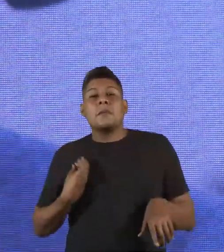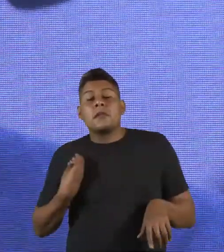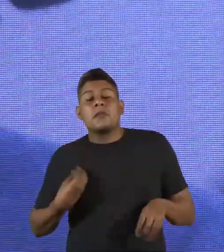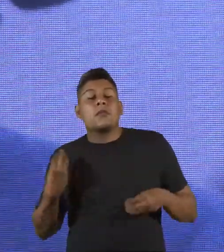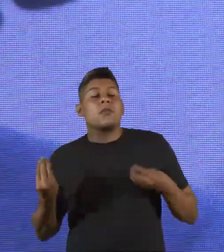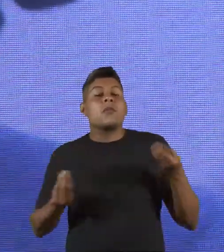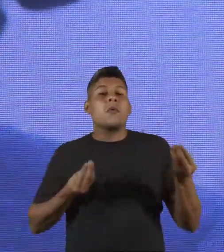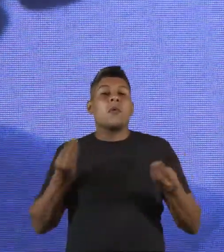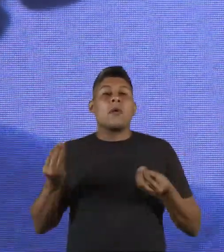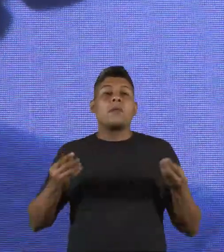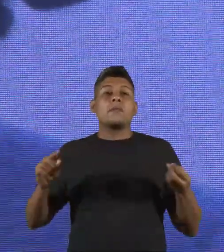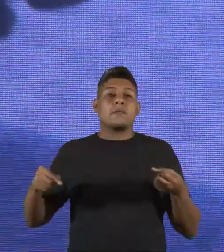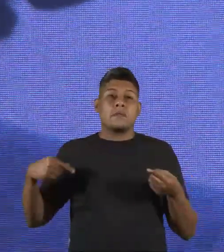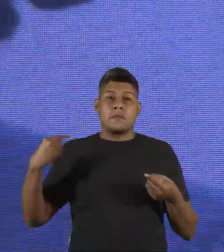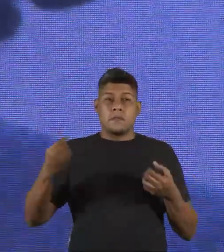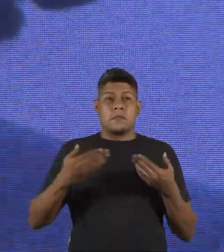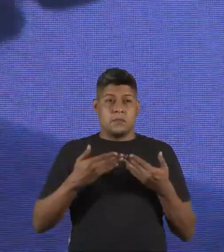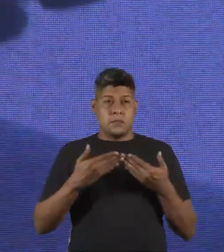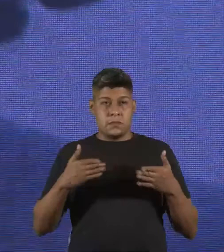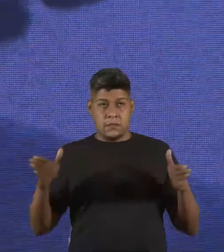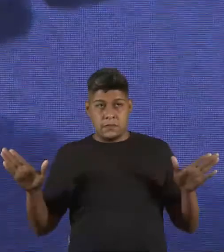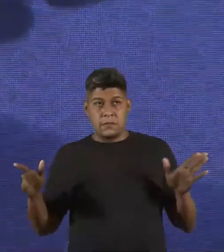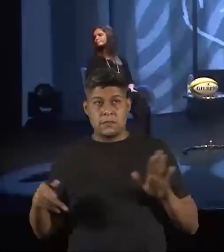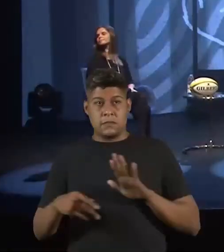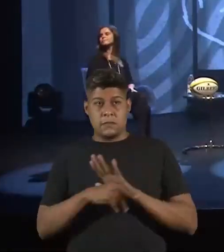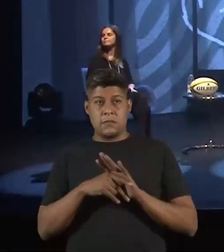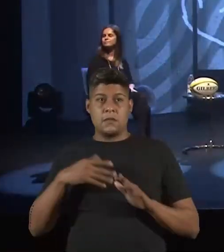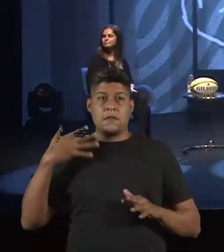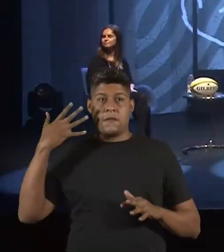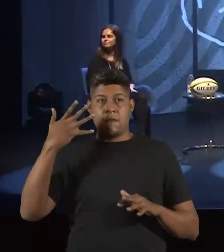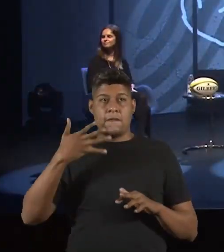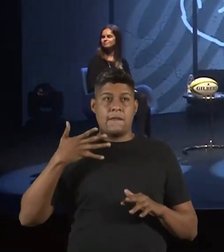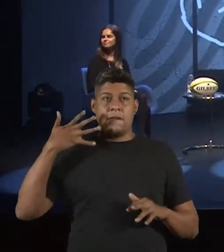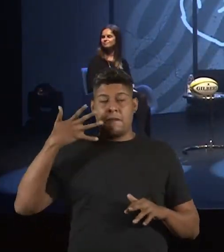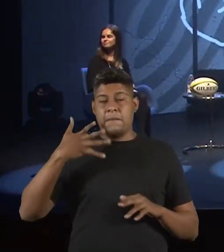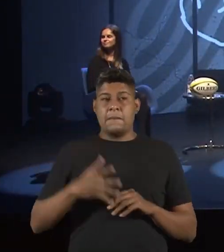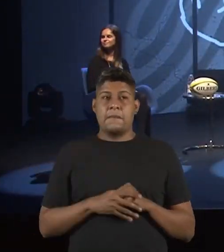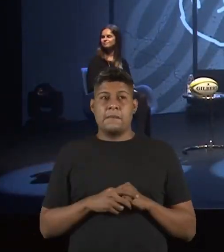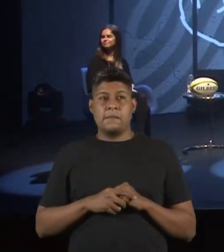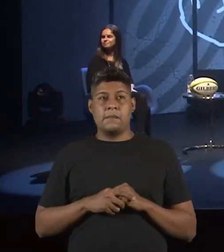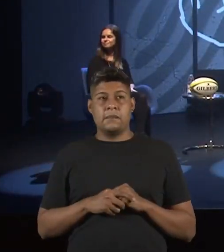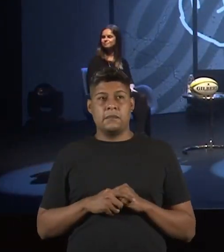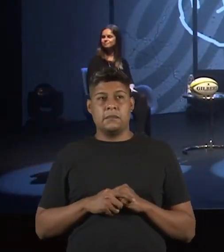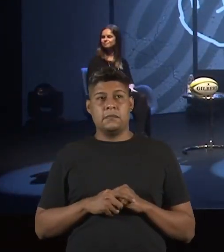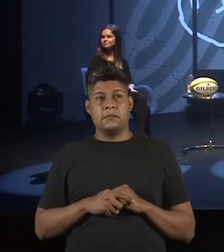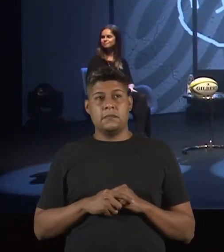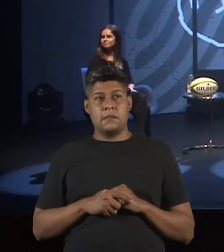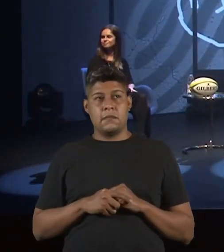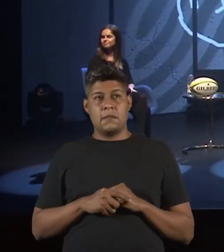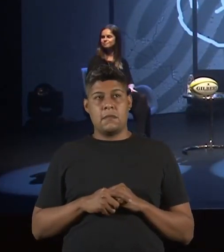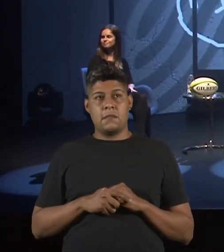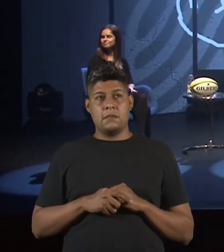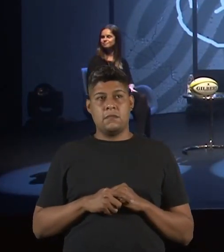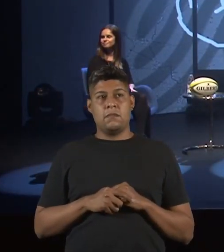viemos, e aí depois a gente abre para o painel. Combinado? Então, vamos lá.